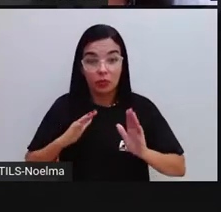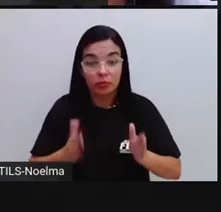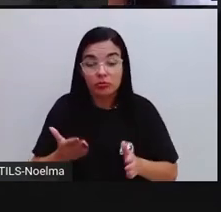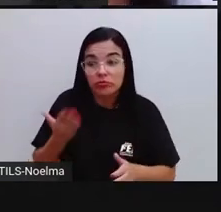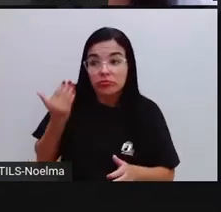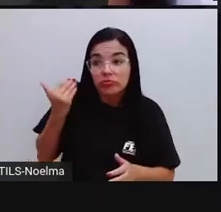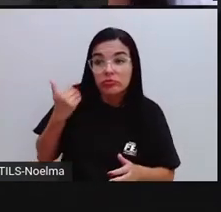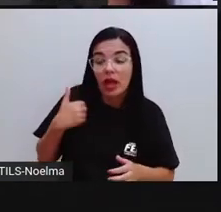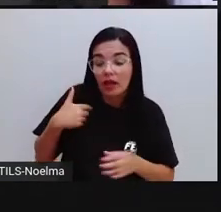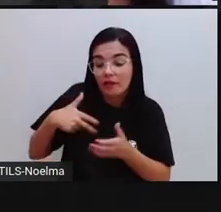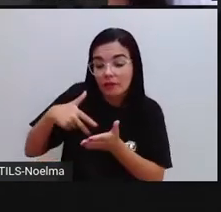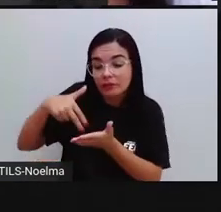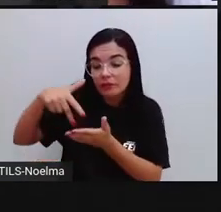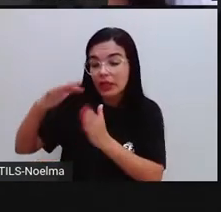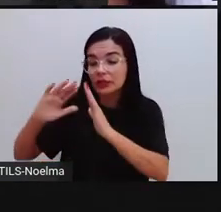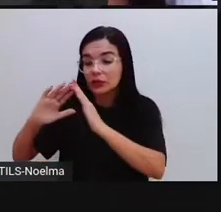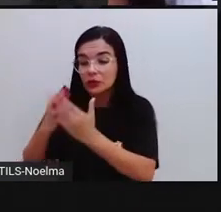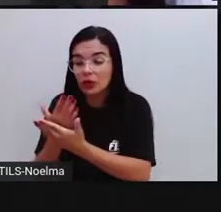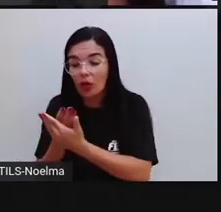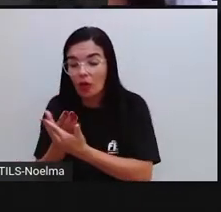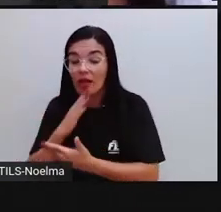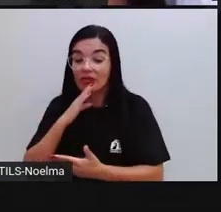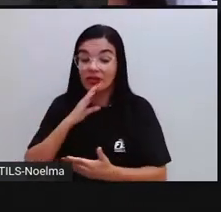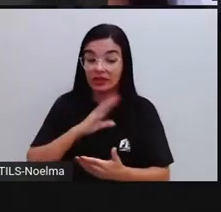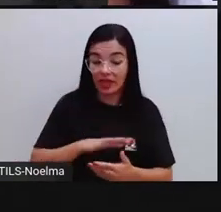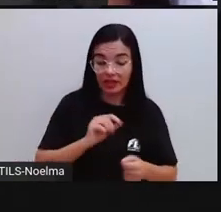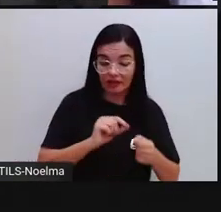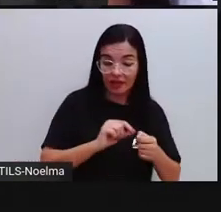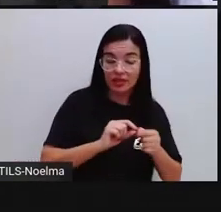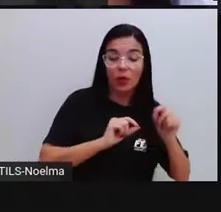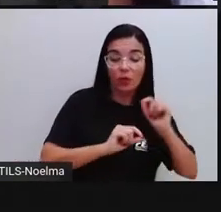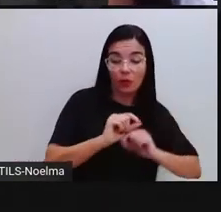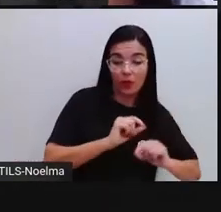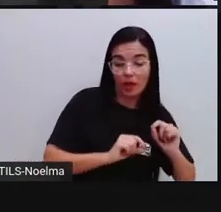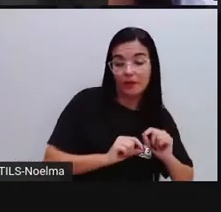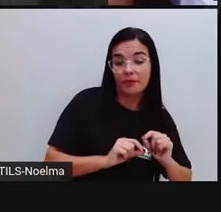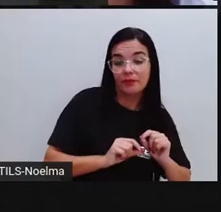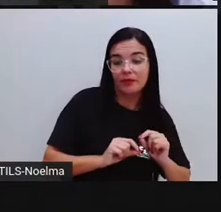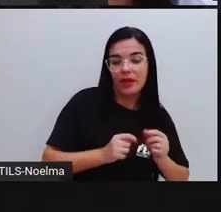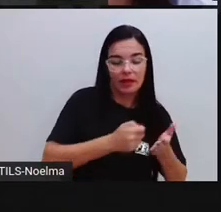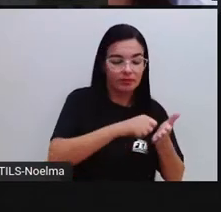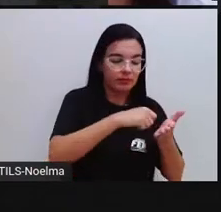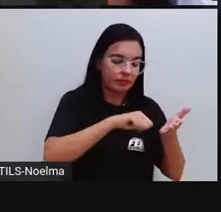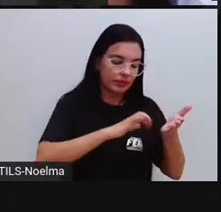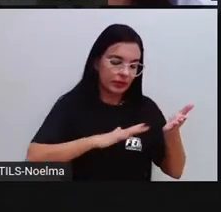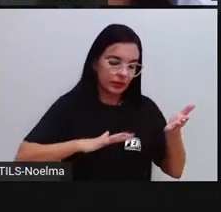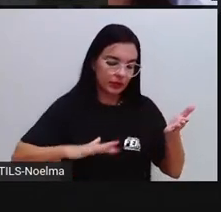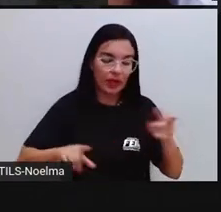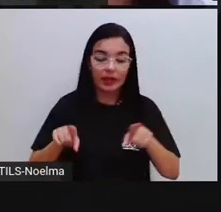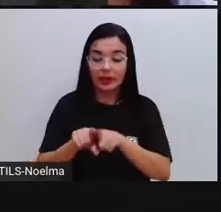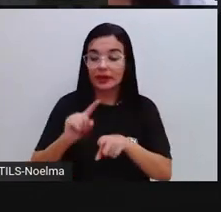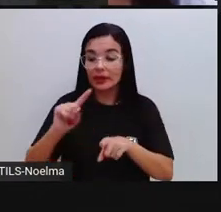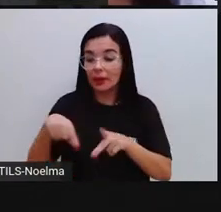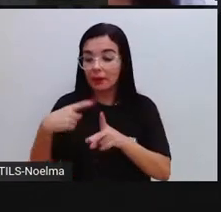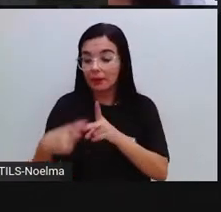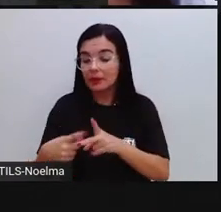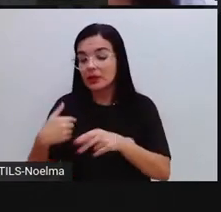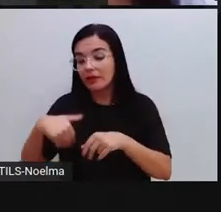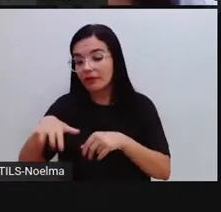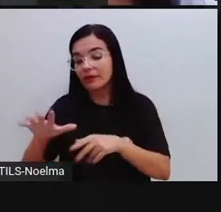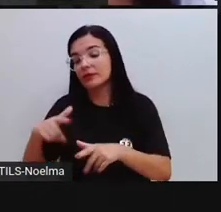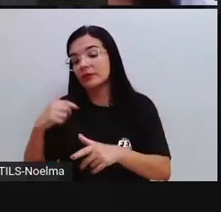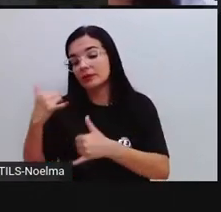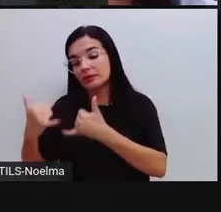de tarde eu fazia minhas lições e ia para a rua brincar com os meus amigos. Às